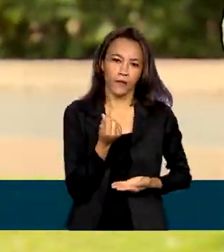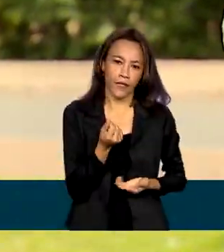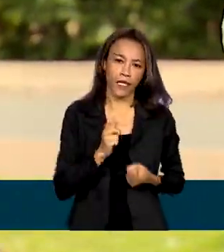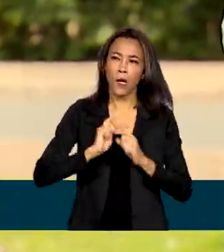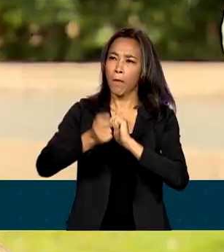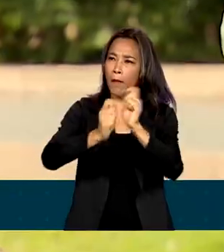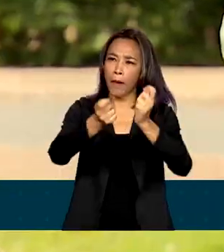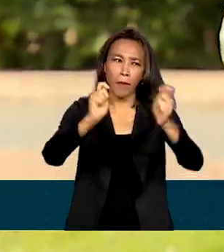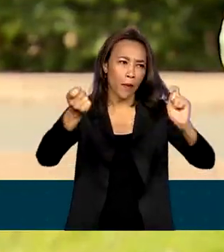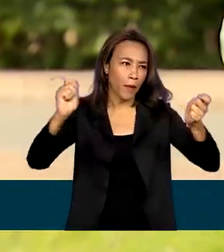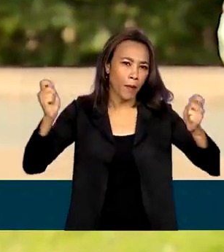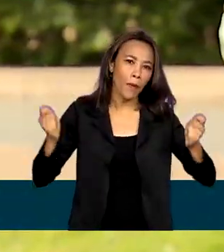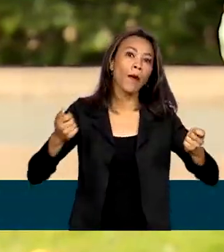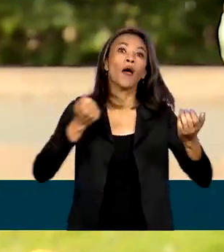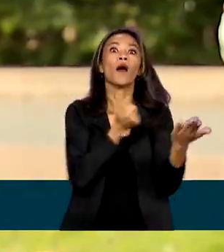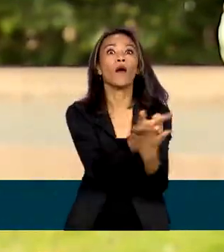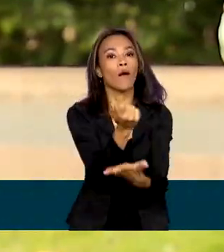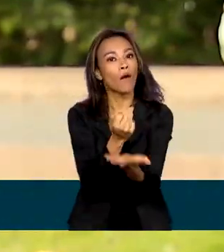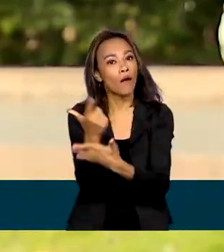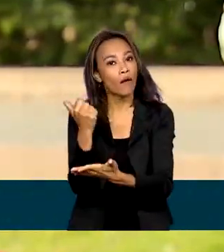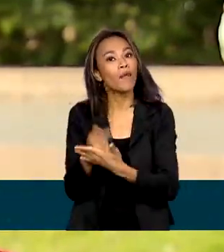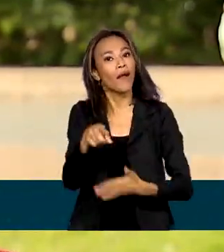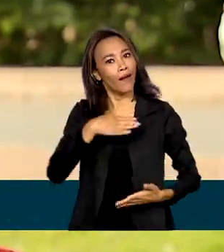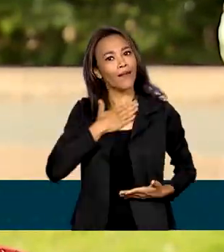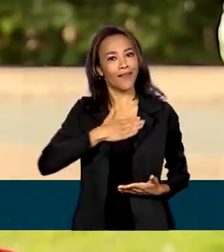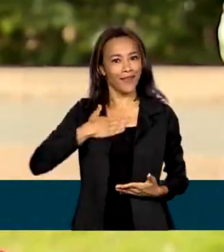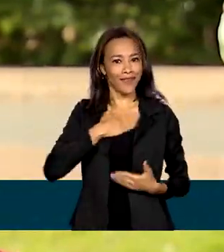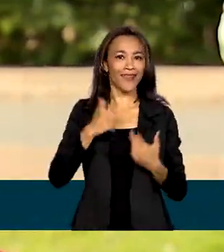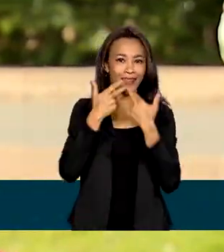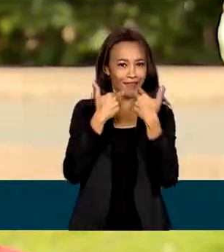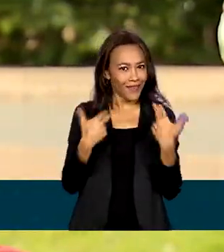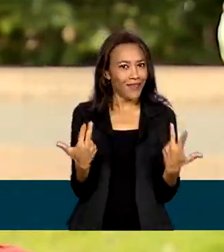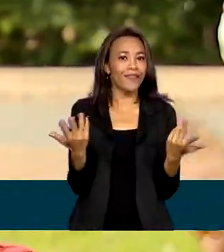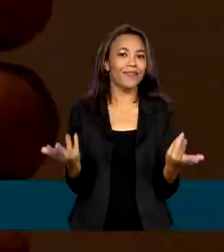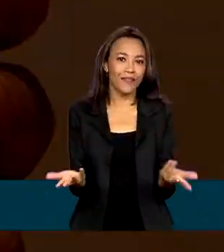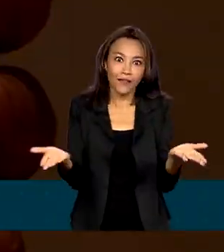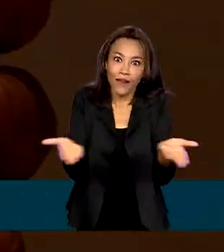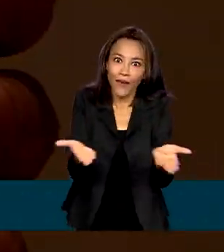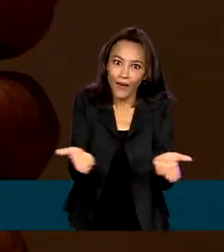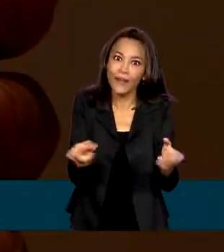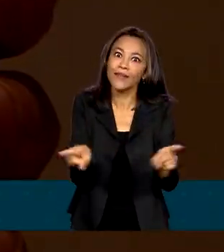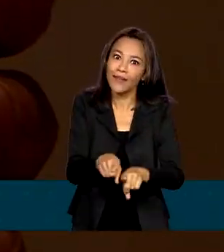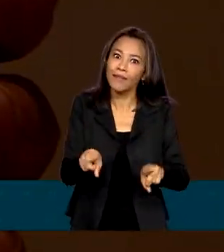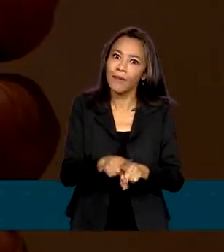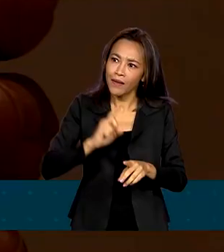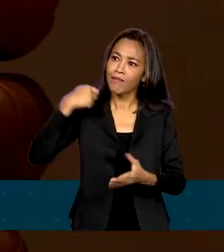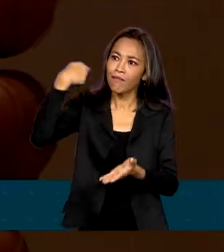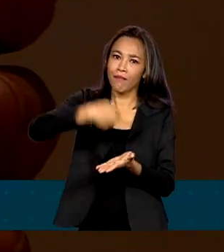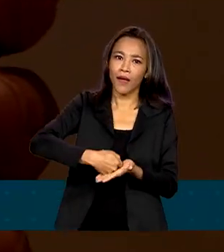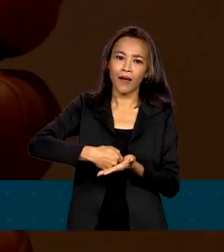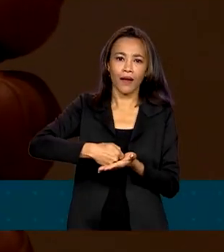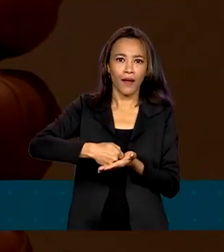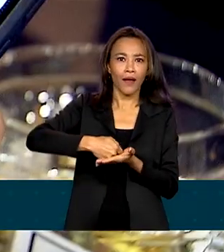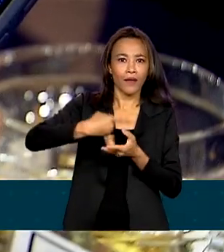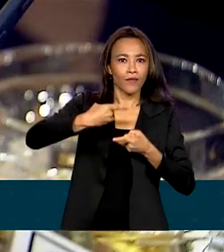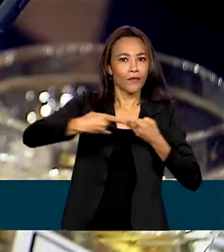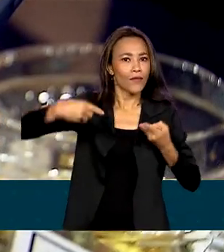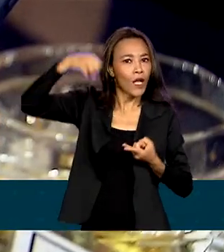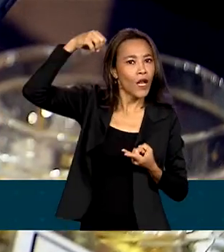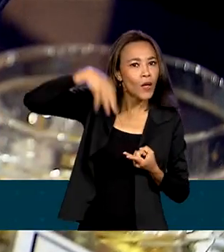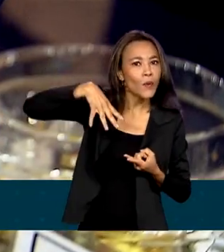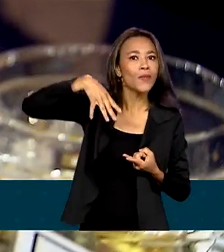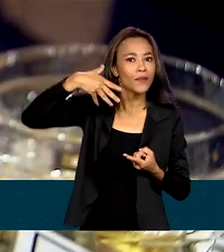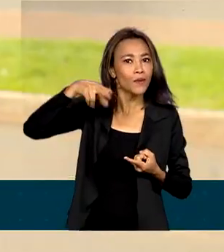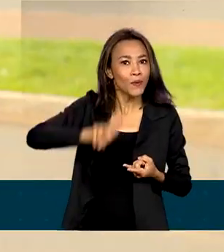paga contas, faz compras. Ela gostou da novidade de poder agora também pagar a conta de luz por essa